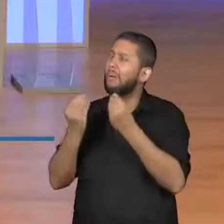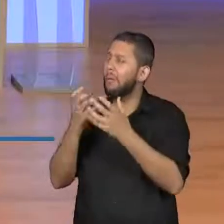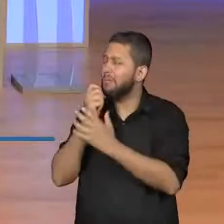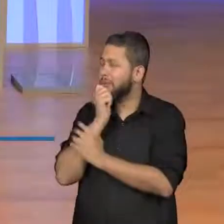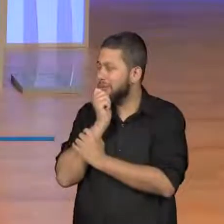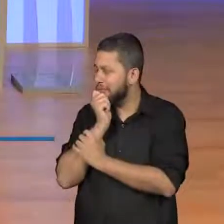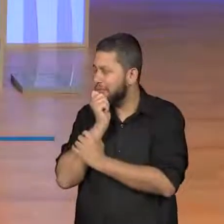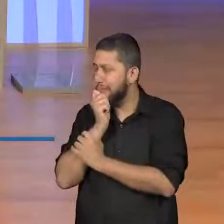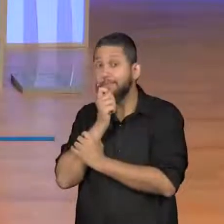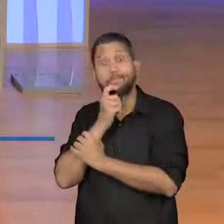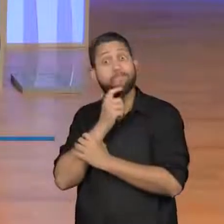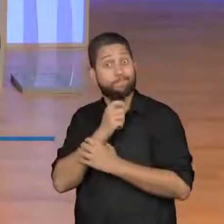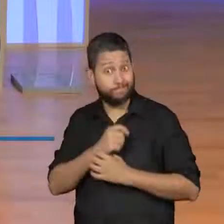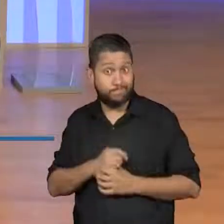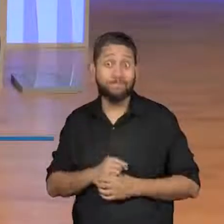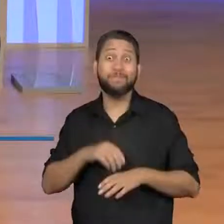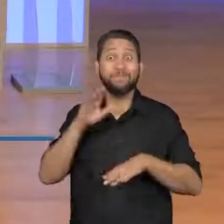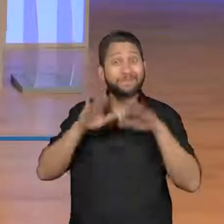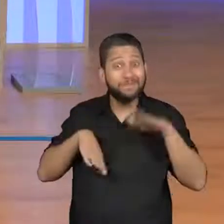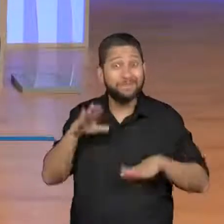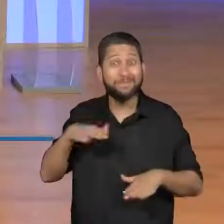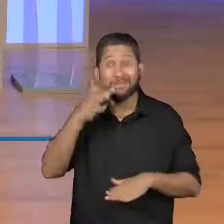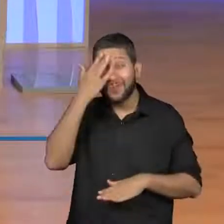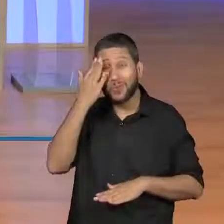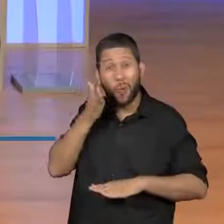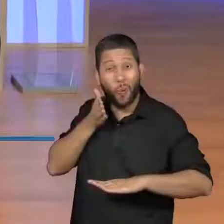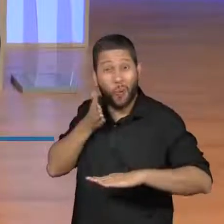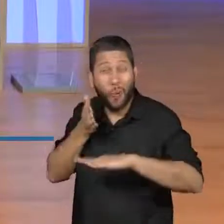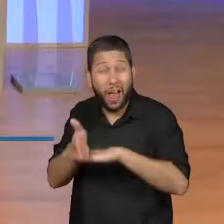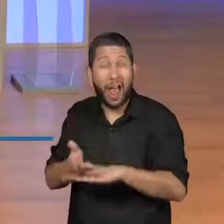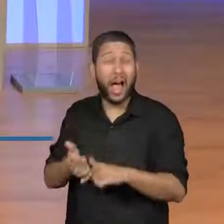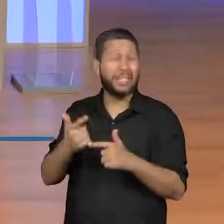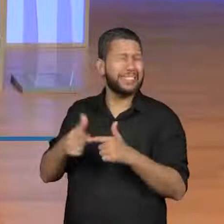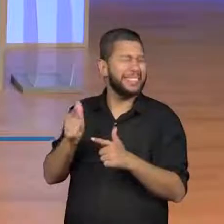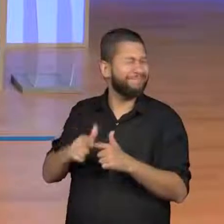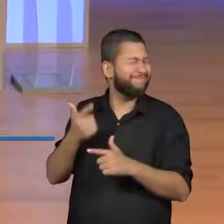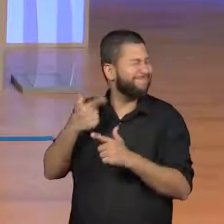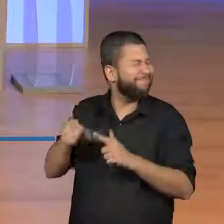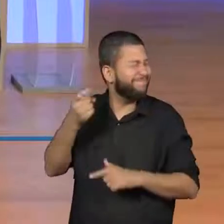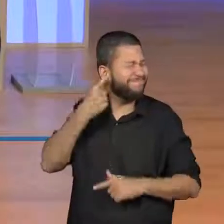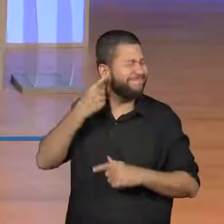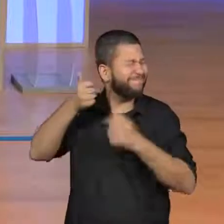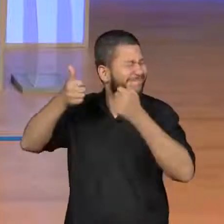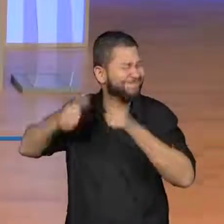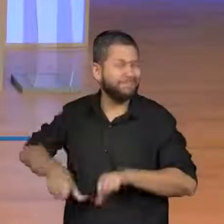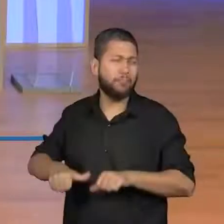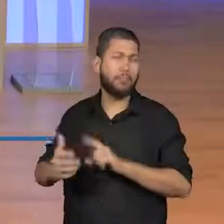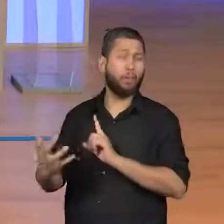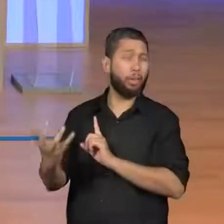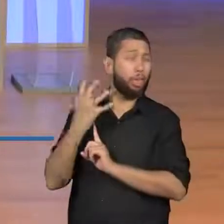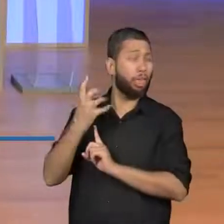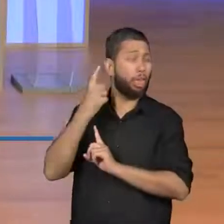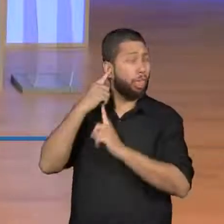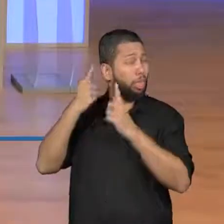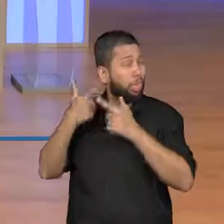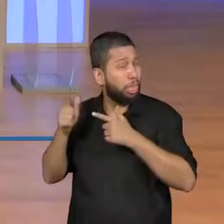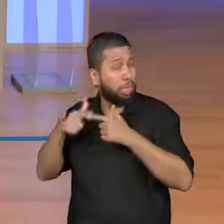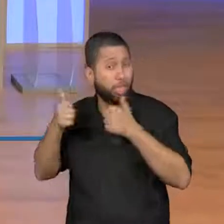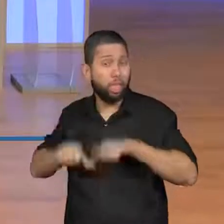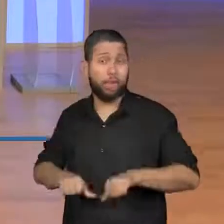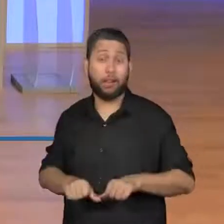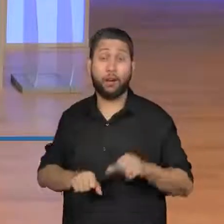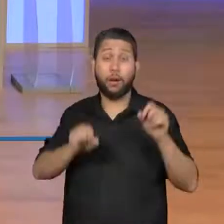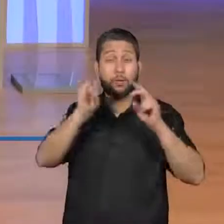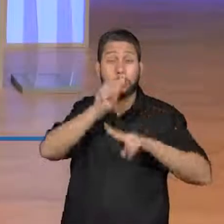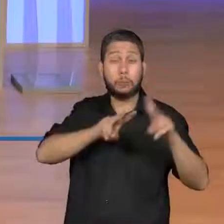situações que podem prejudicar a nossa saúde tanto auditiva quanto visual? Com certeza. Então vamos conversar um